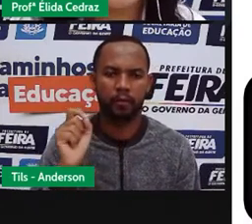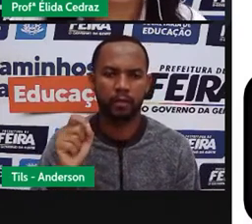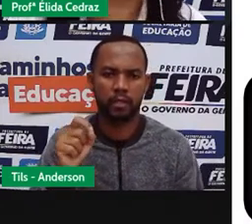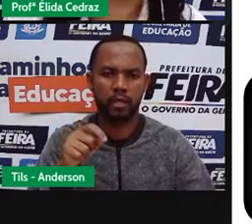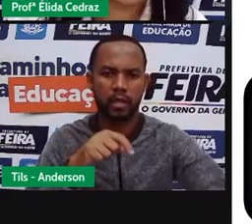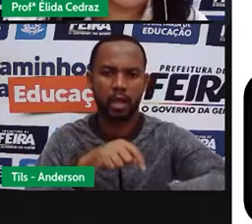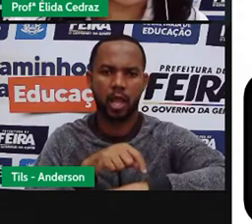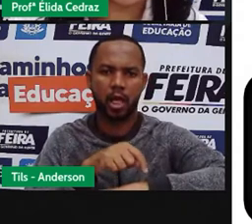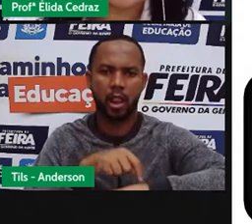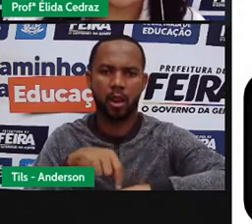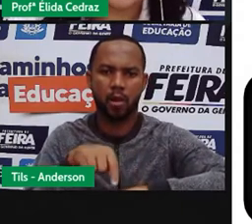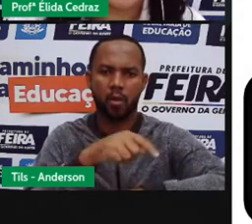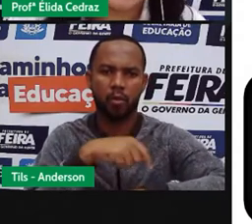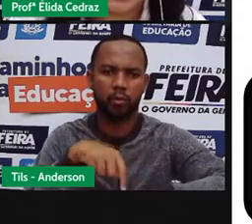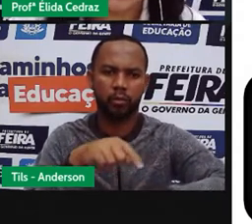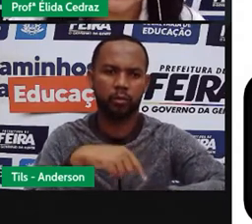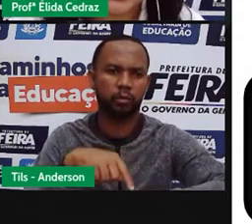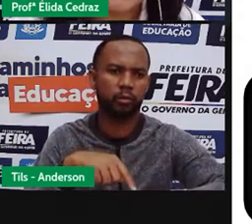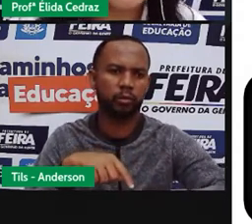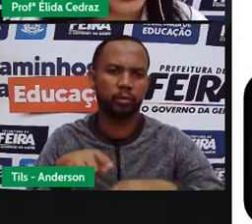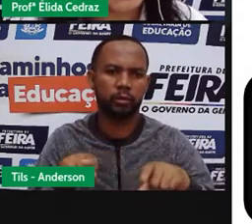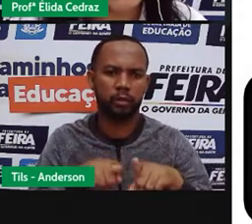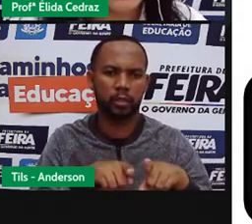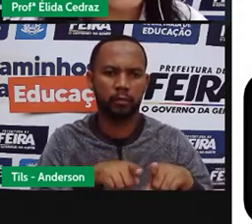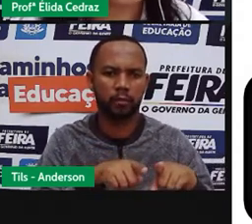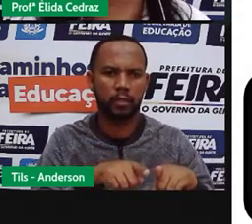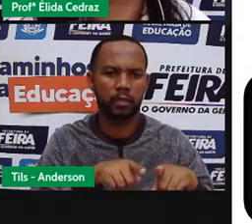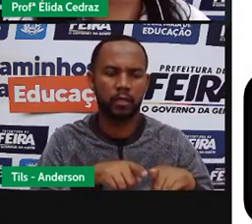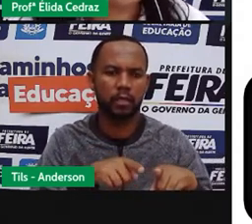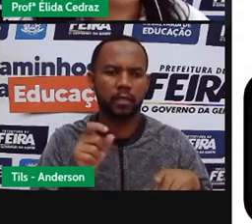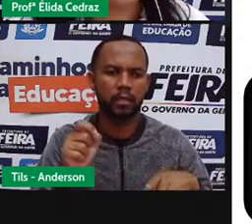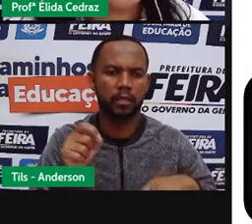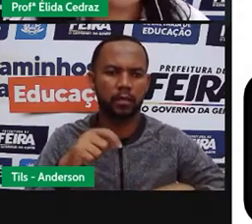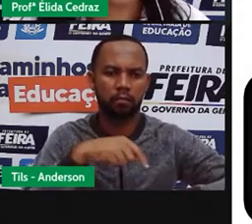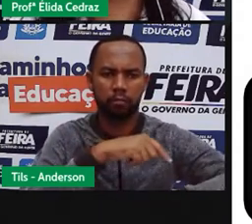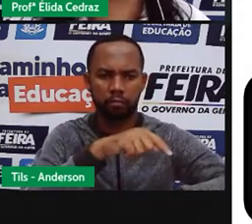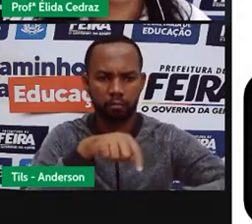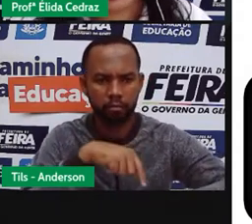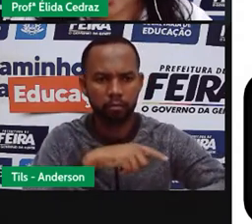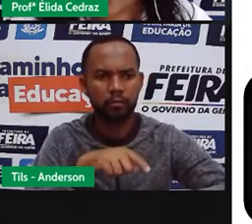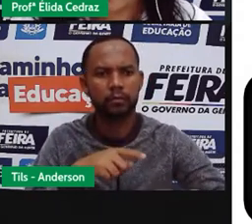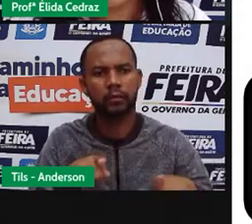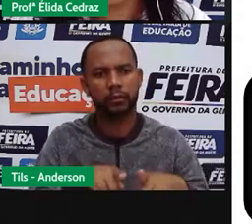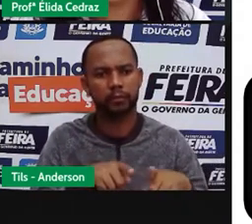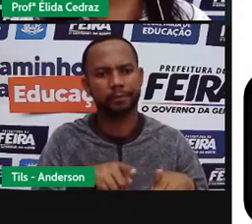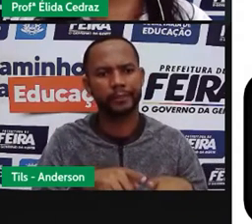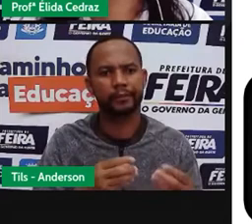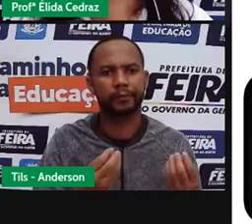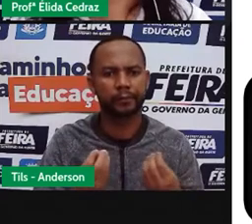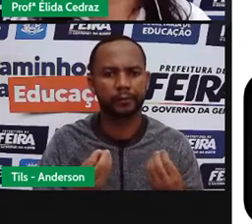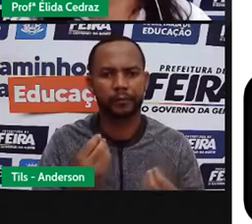relógios. Tanto no relógio analógico, ou de ponteiro, quanto no relógio digital.